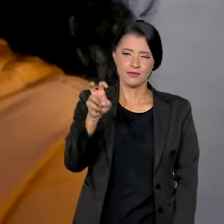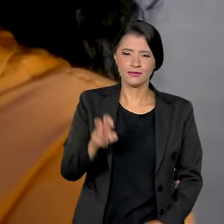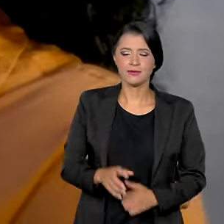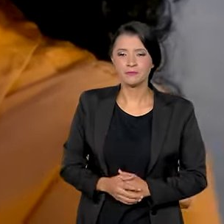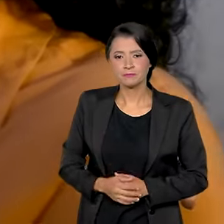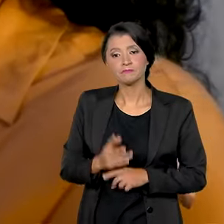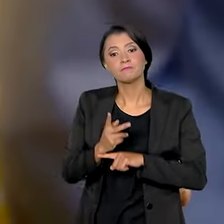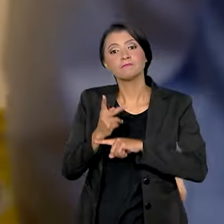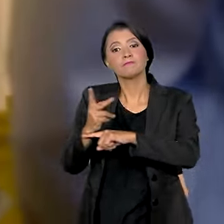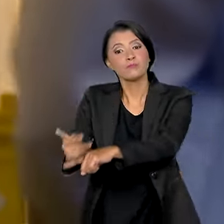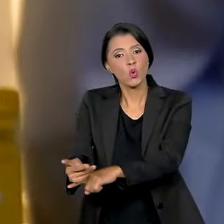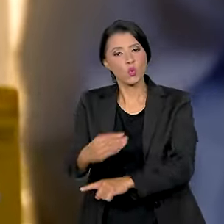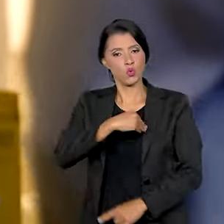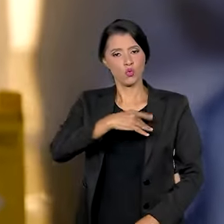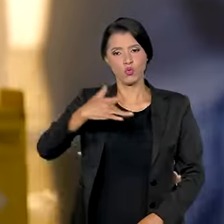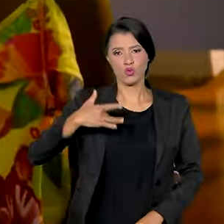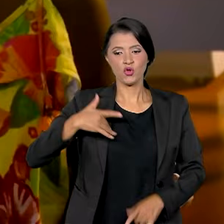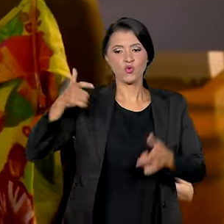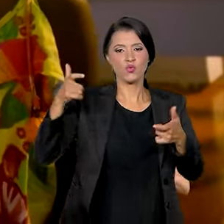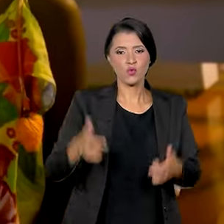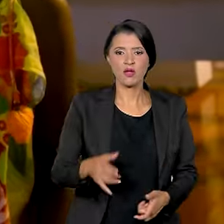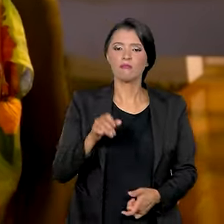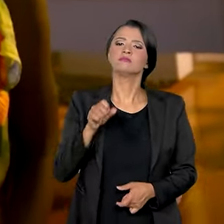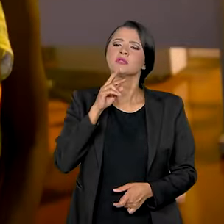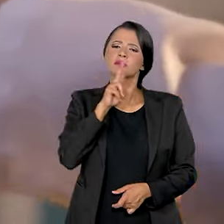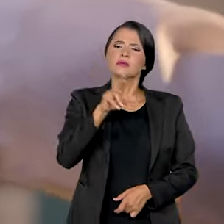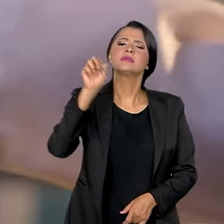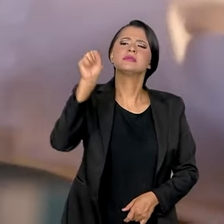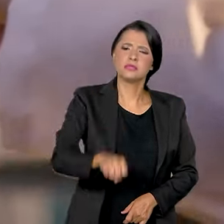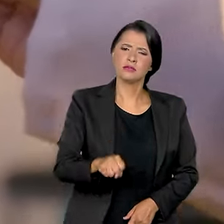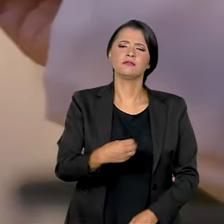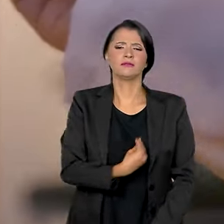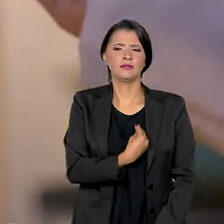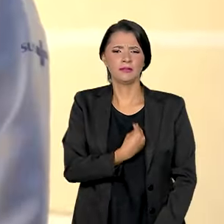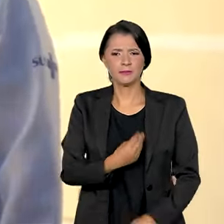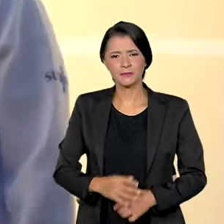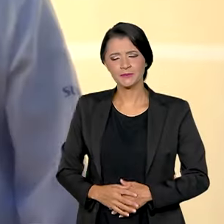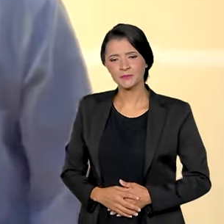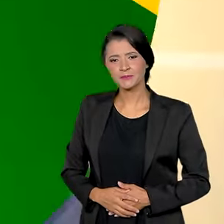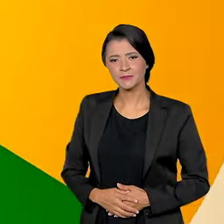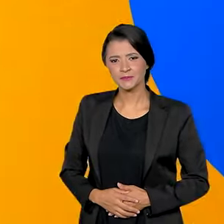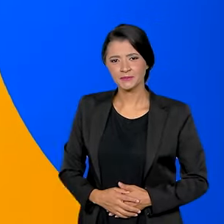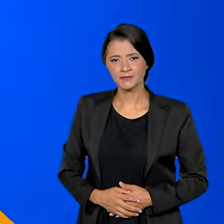de 15 anos. Procure um posto de vacinação e diga sim à vida.